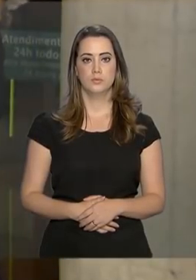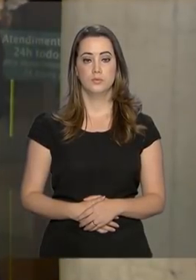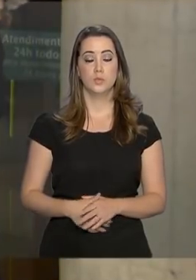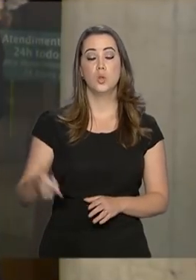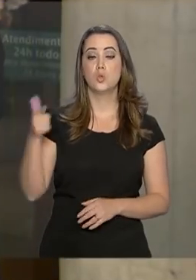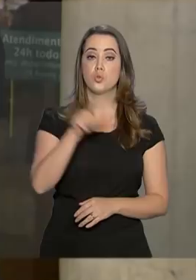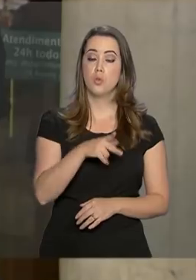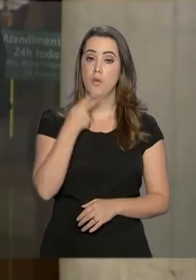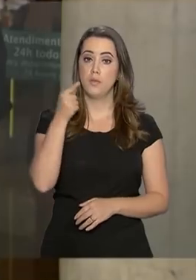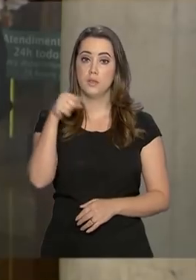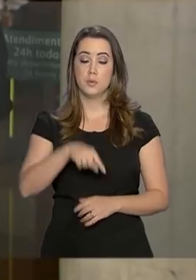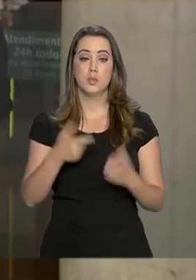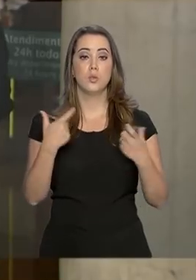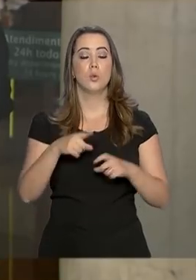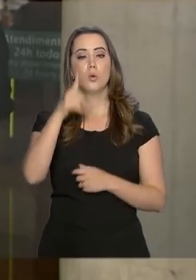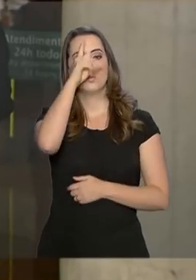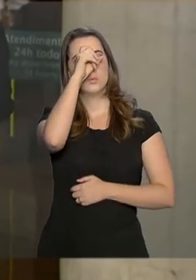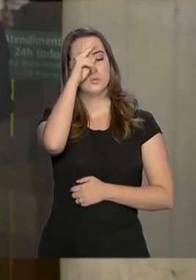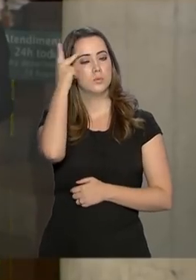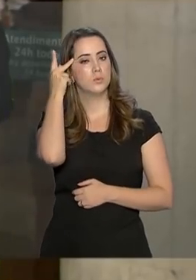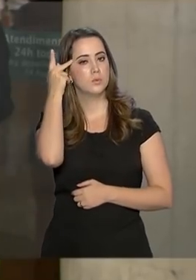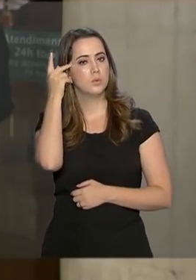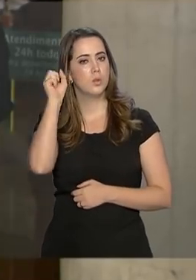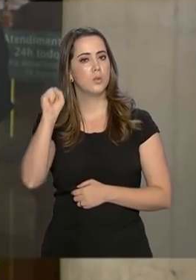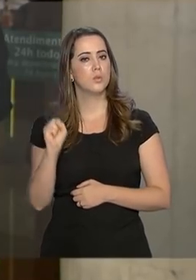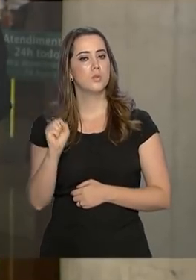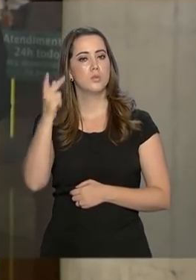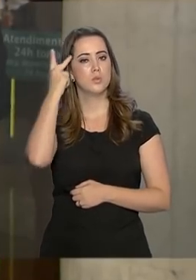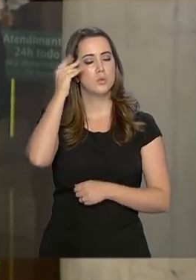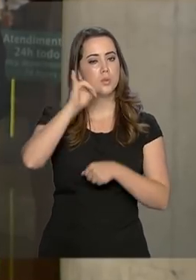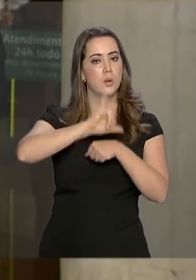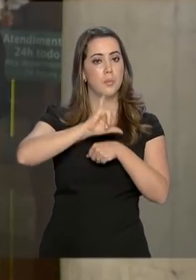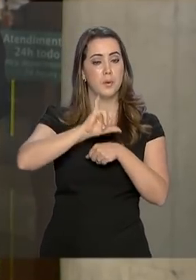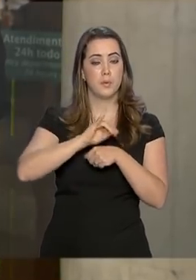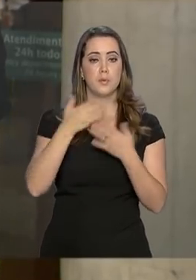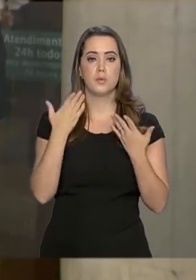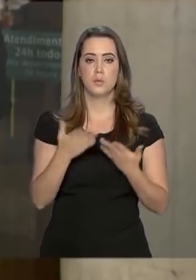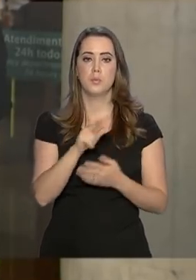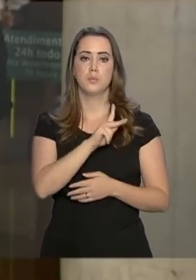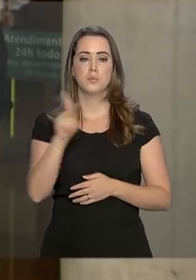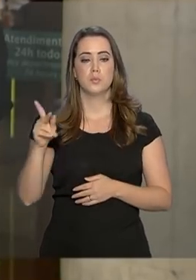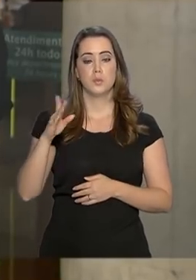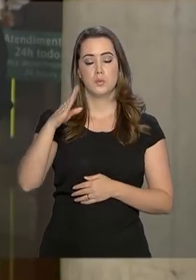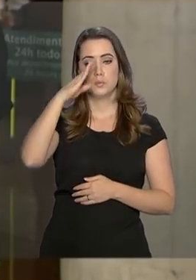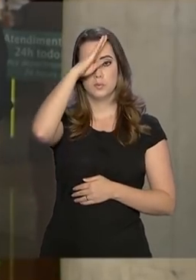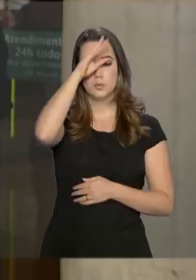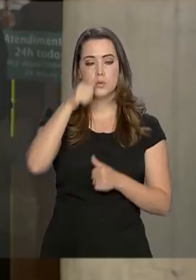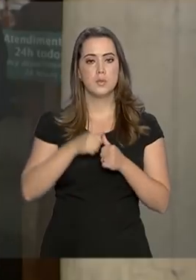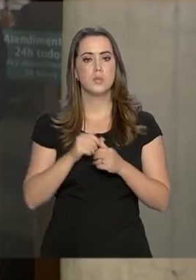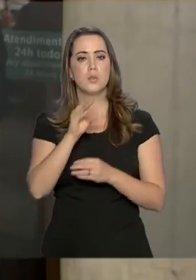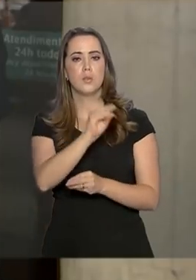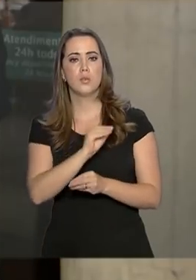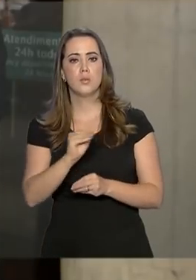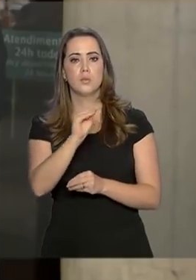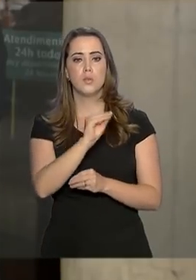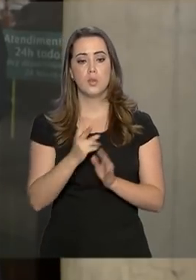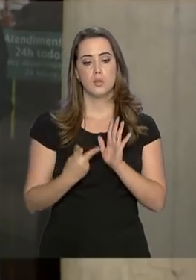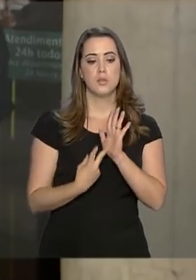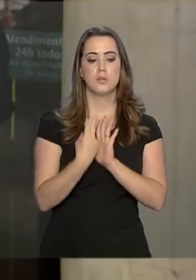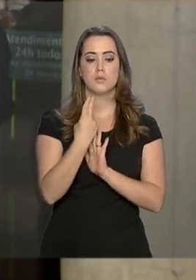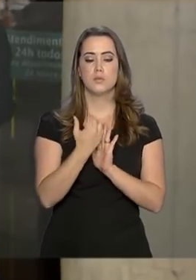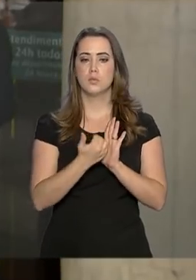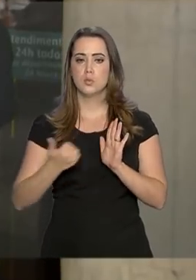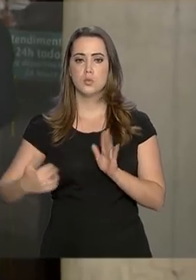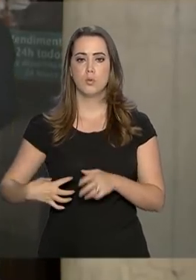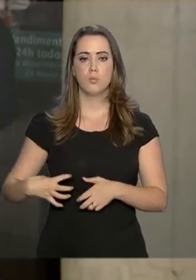Voltamos a falar do hospital Albert Einstein na zona sul da capital paulista onde o presidente Jair Bolsonaro segue se recuperando da cirurgia de